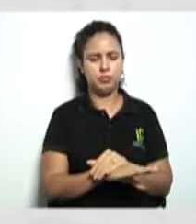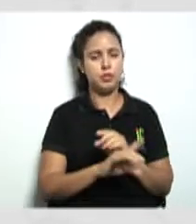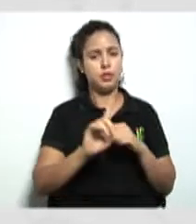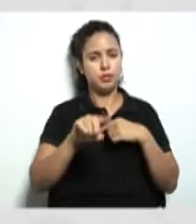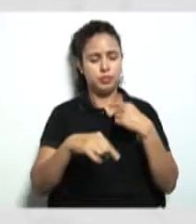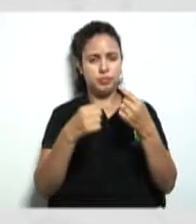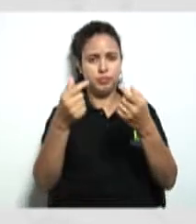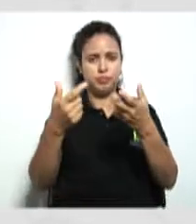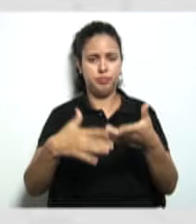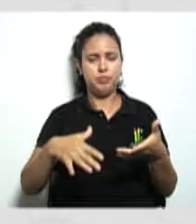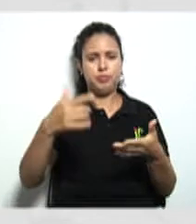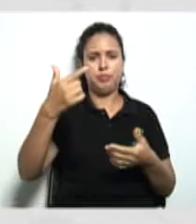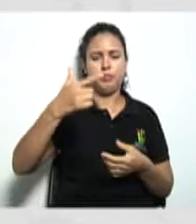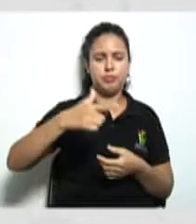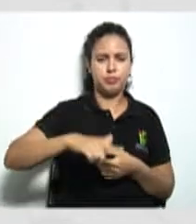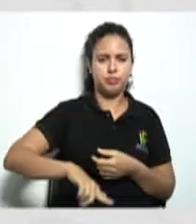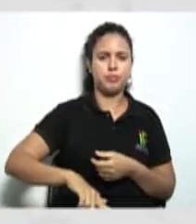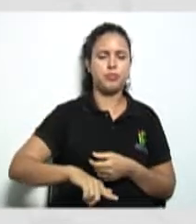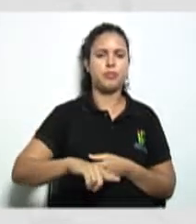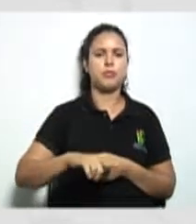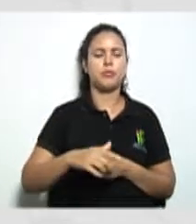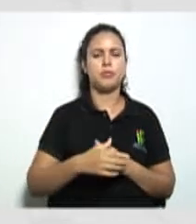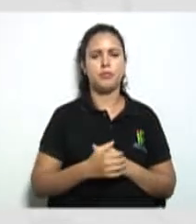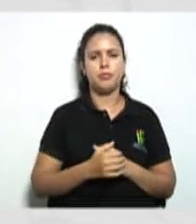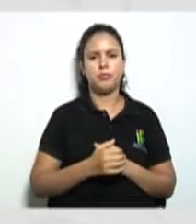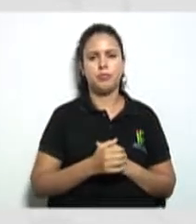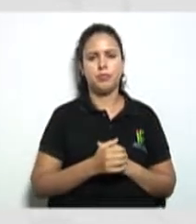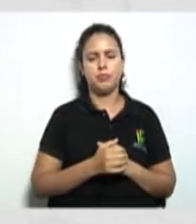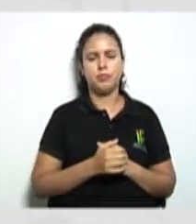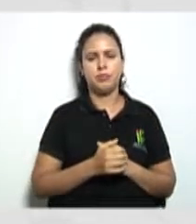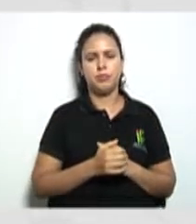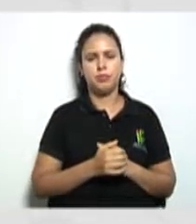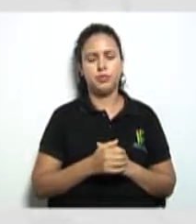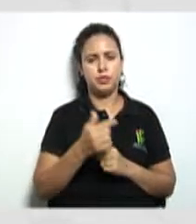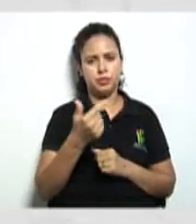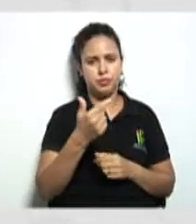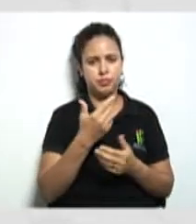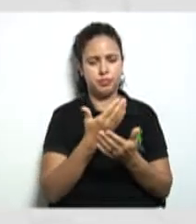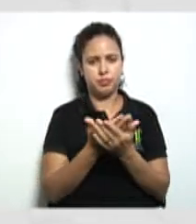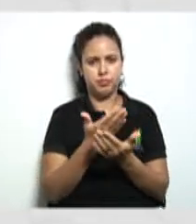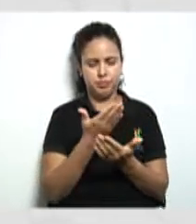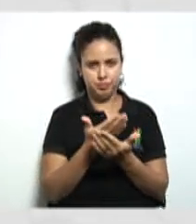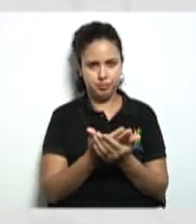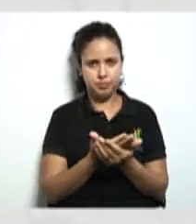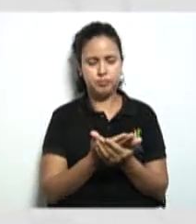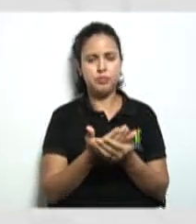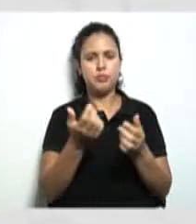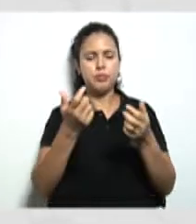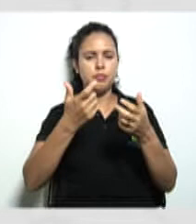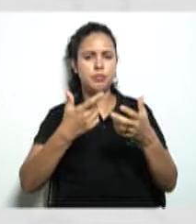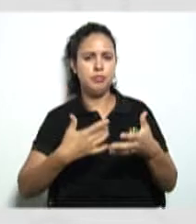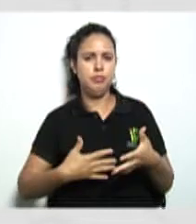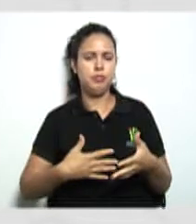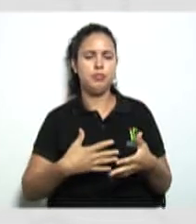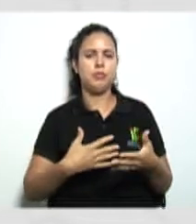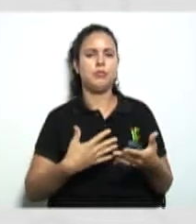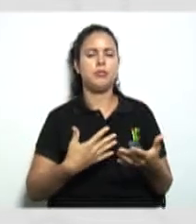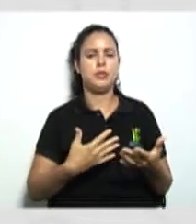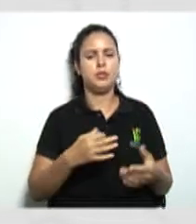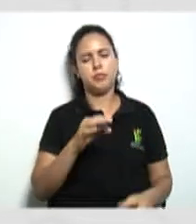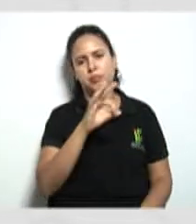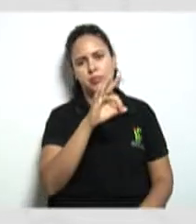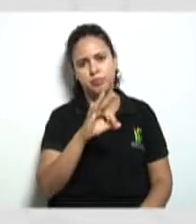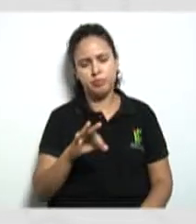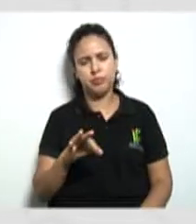mais sobre eles quando formos falar na na nossa segunda aula que nós vamos falar a questão dos percentuais